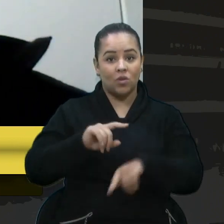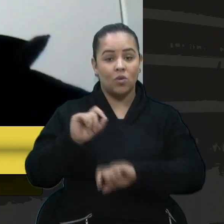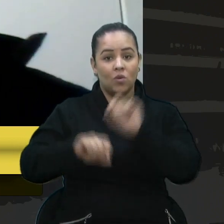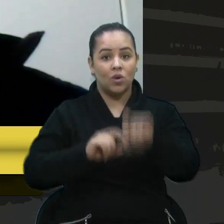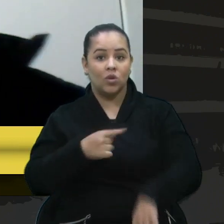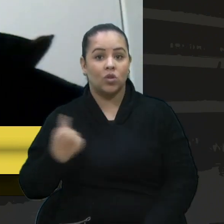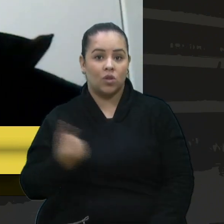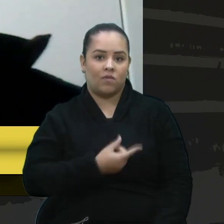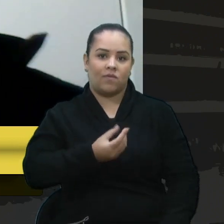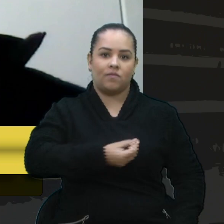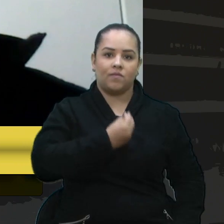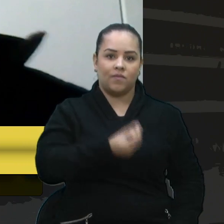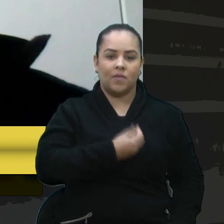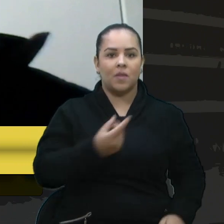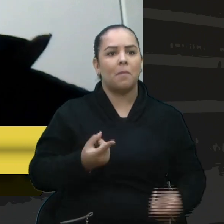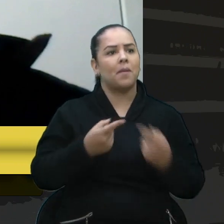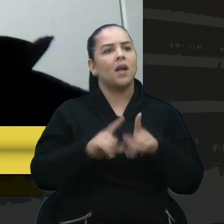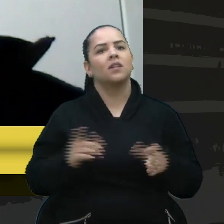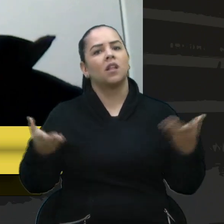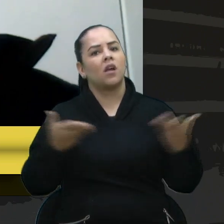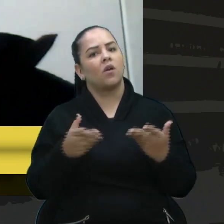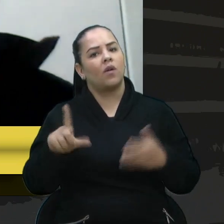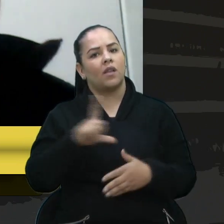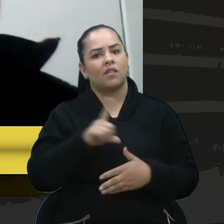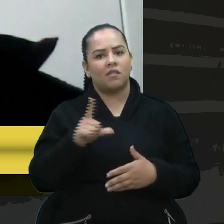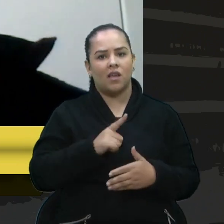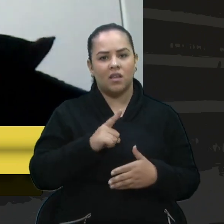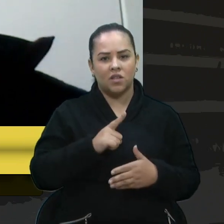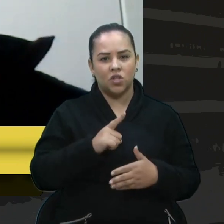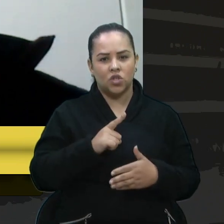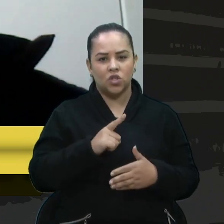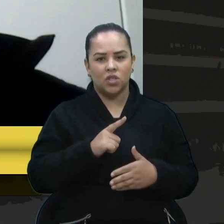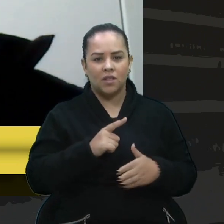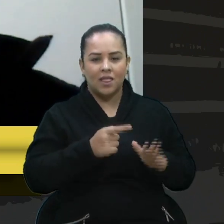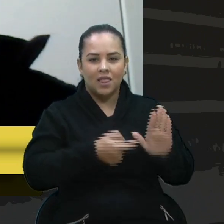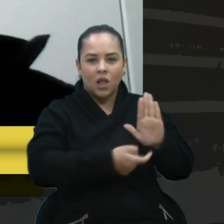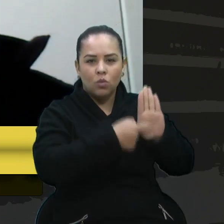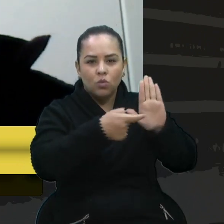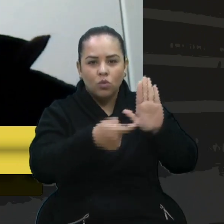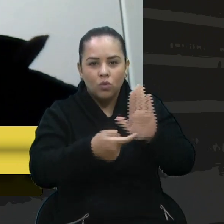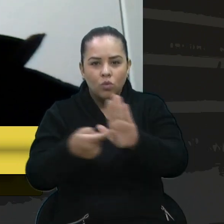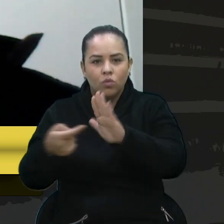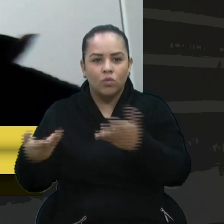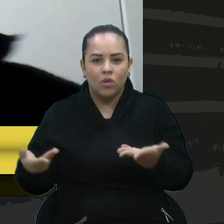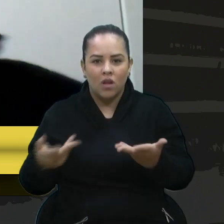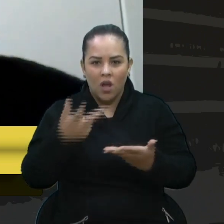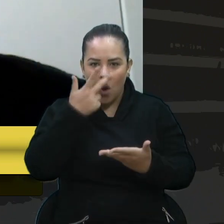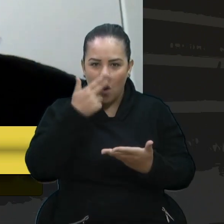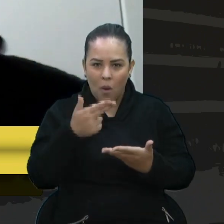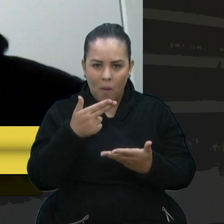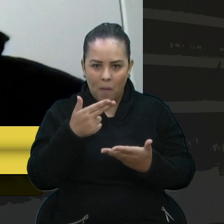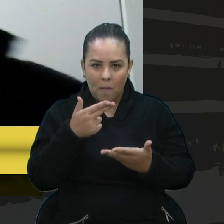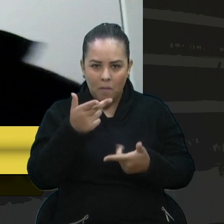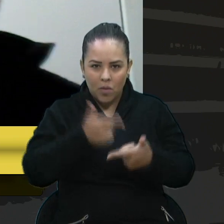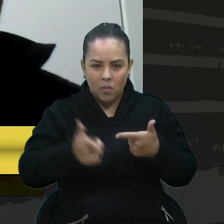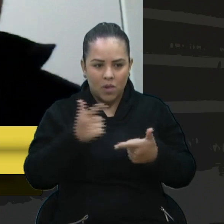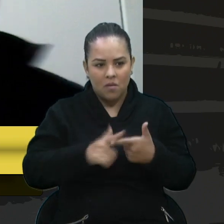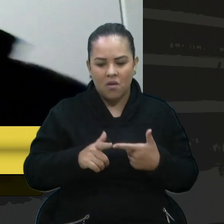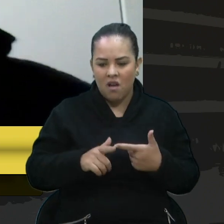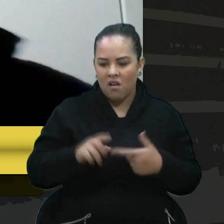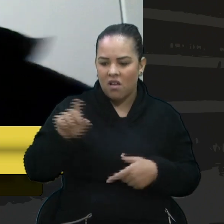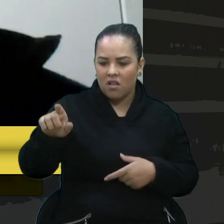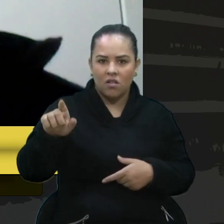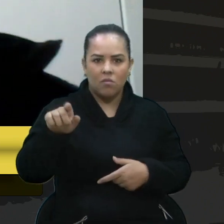Agora, entrar numa onda de denuncismo, como se o problema fosse do professor A ou do professor B,